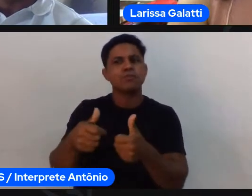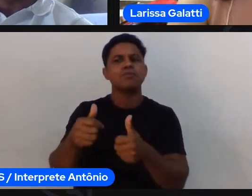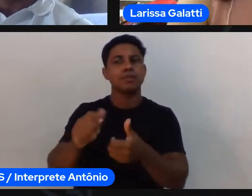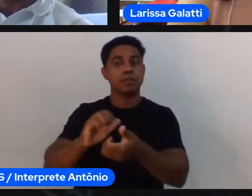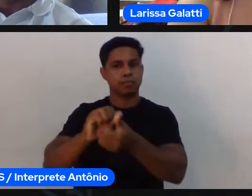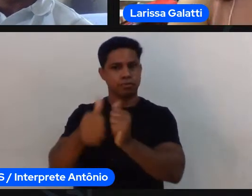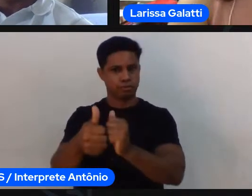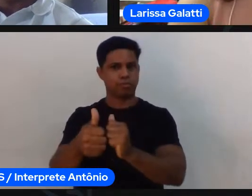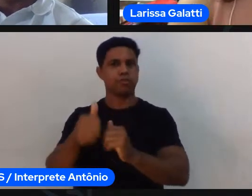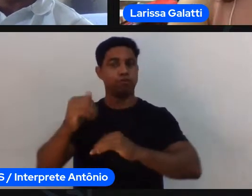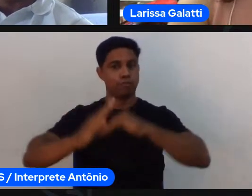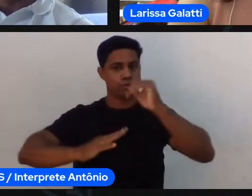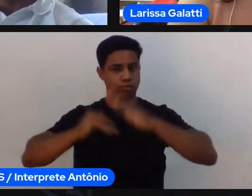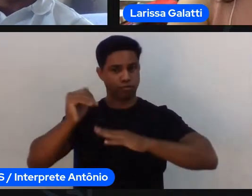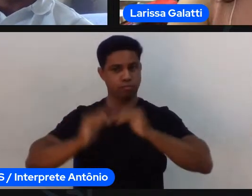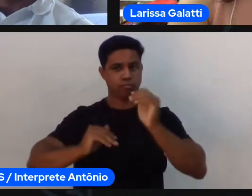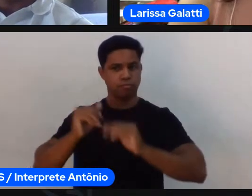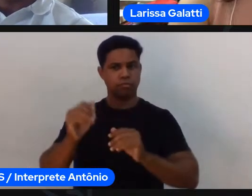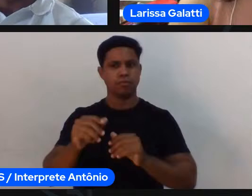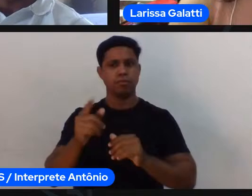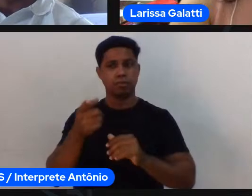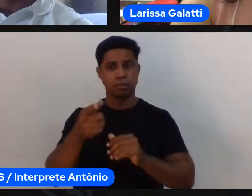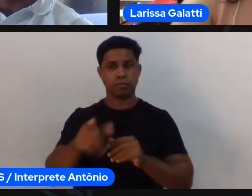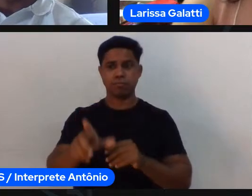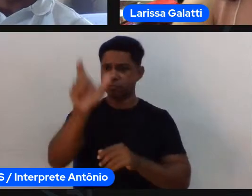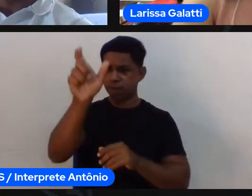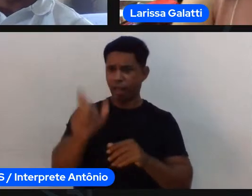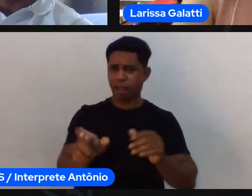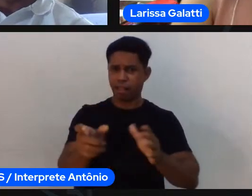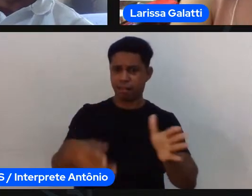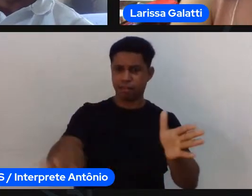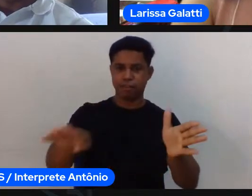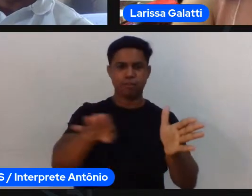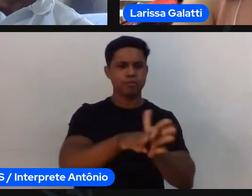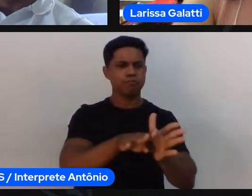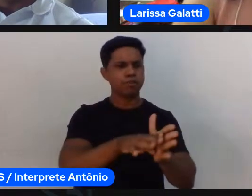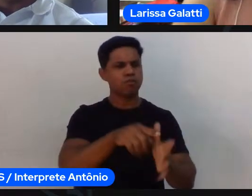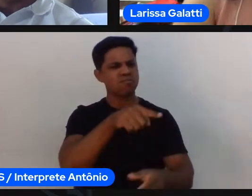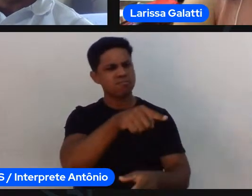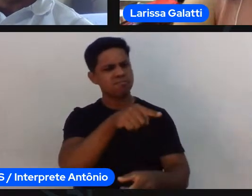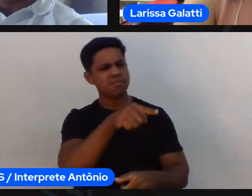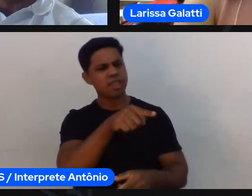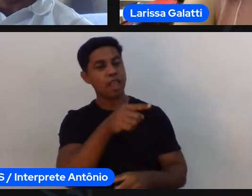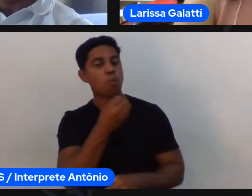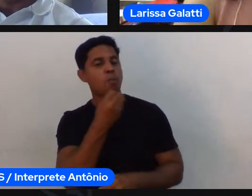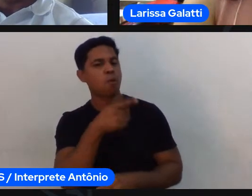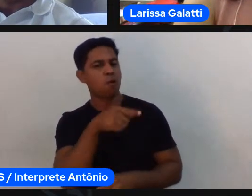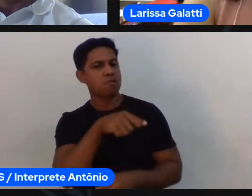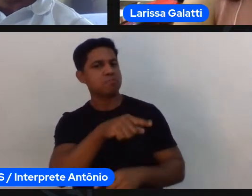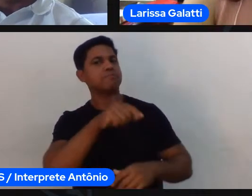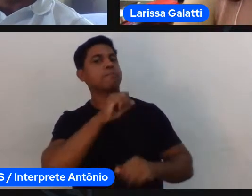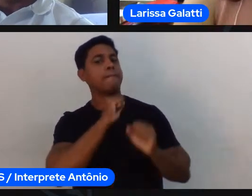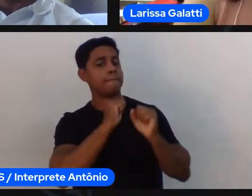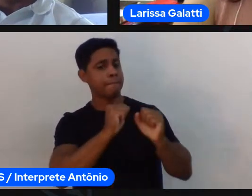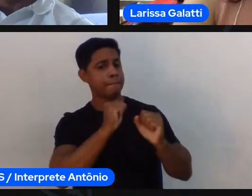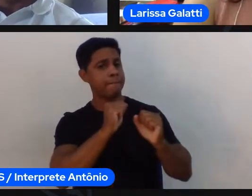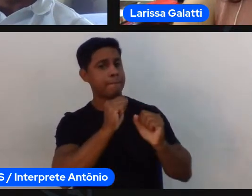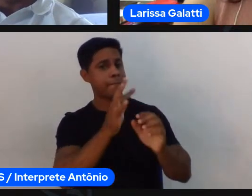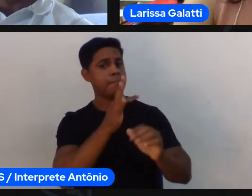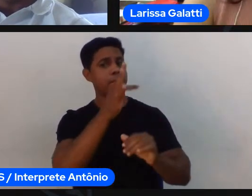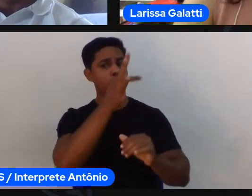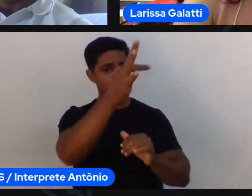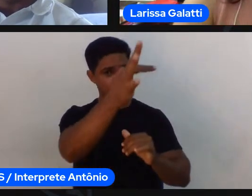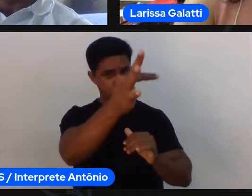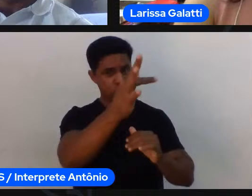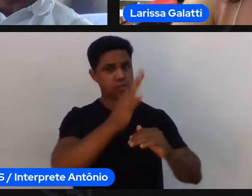chegaram que se confirmaram como atletas de alto rendimento a gente tem estudos que indicam que a maior parte delas em